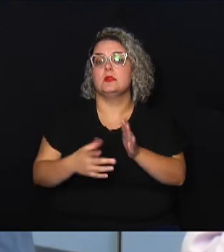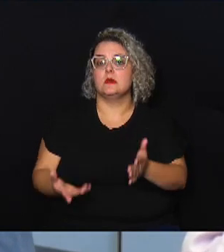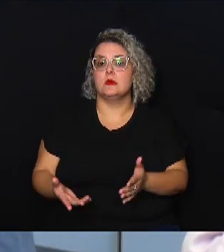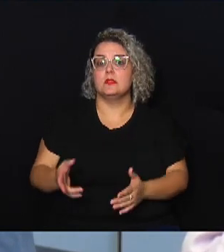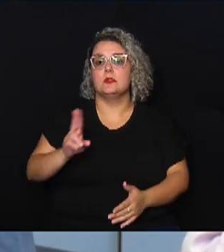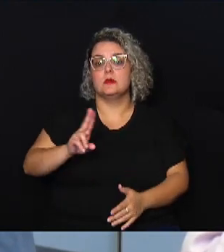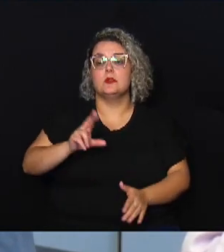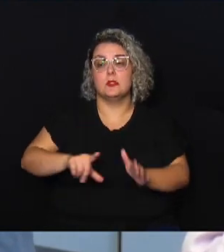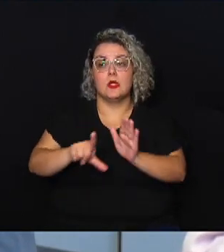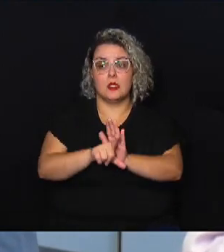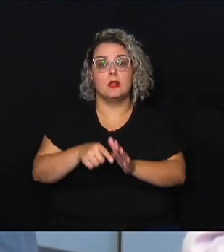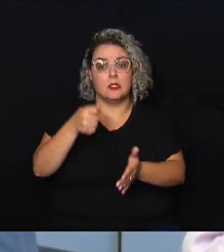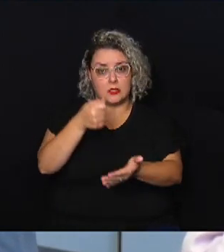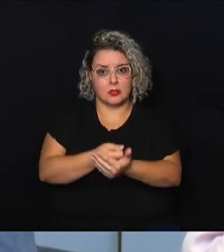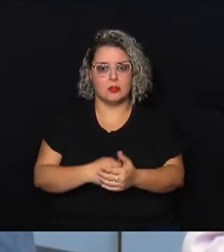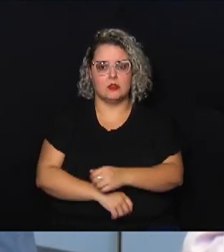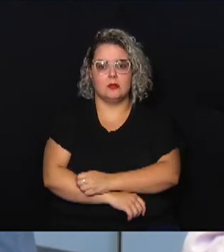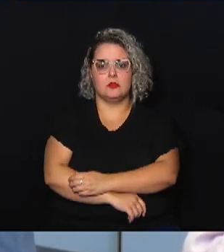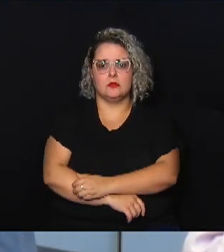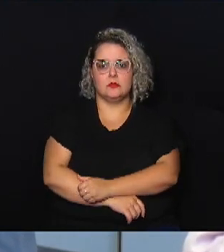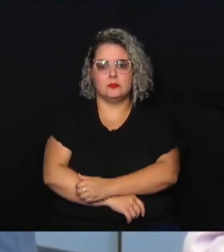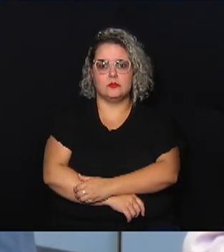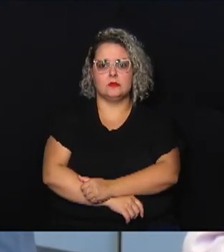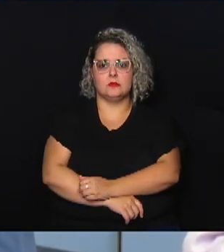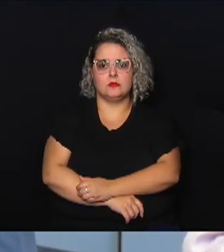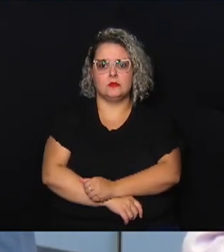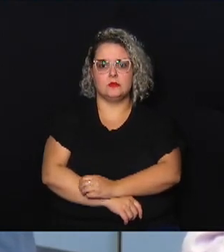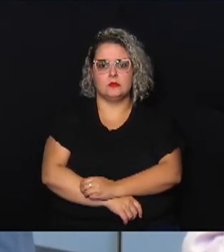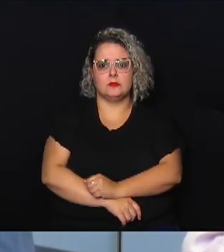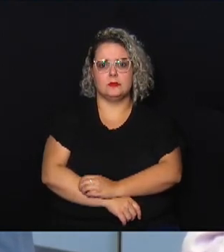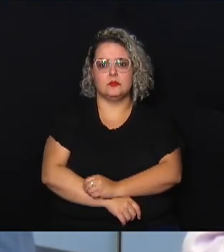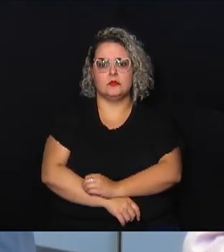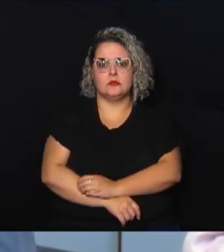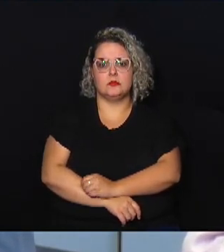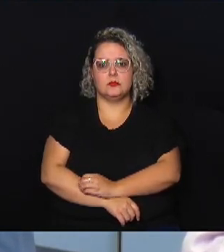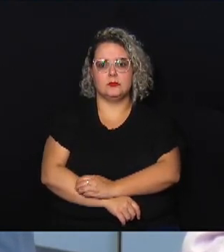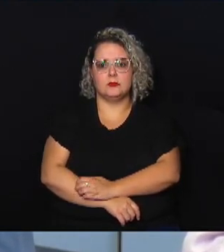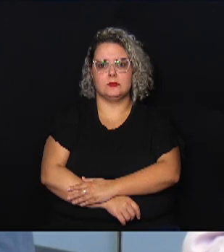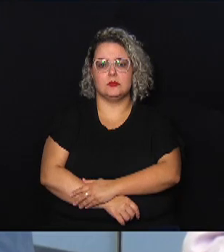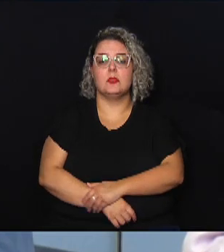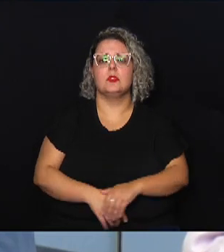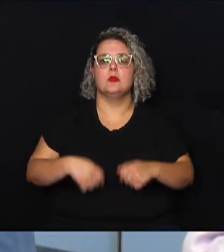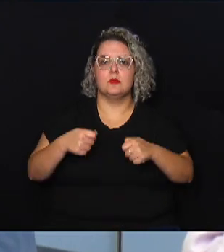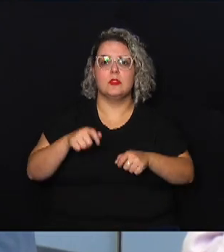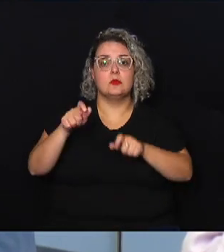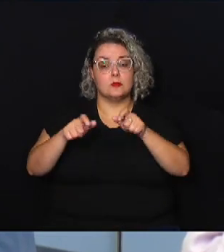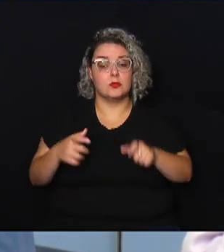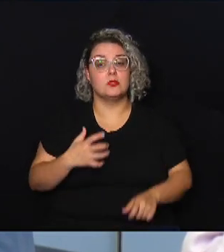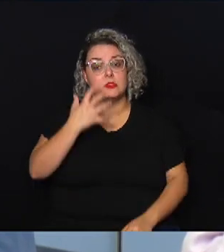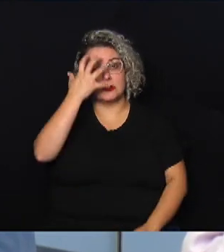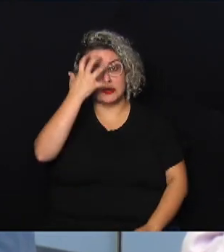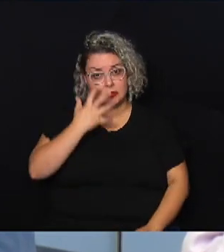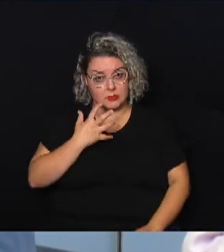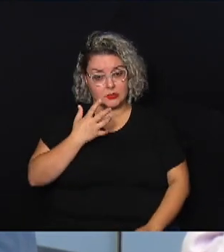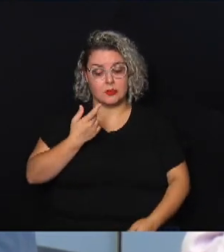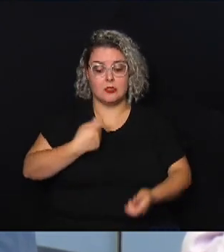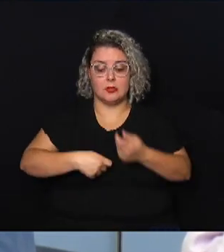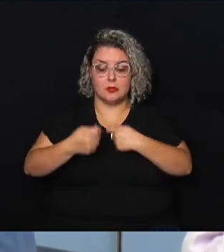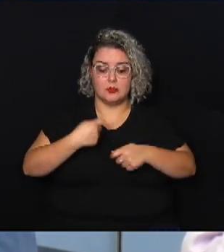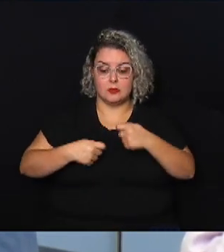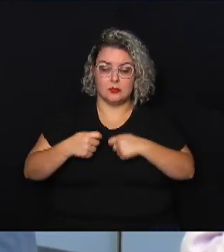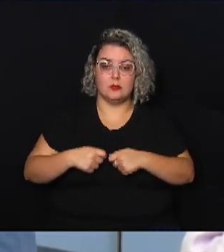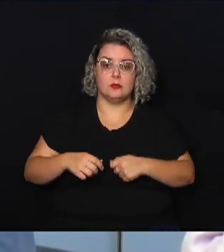rigorosamente naquilo que é destinado nós precisamos de gente séria administrando os